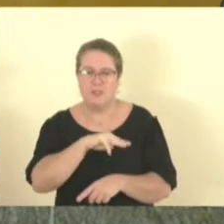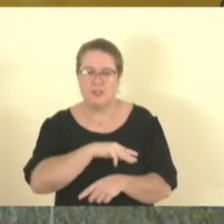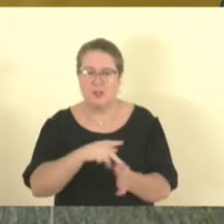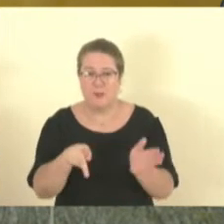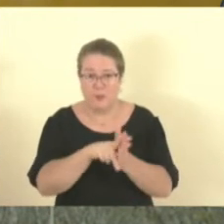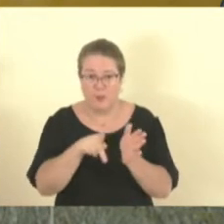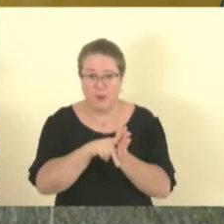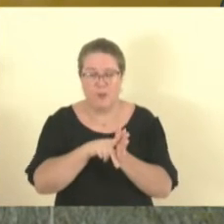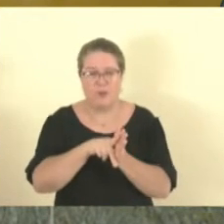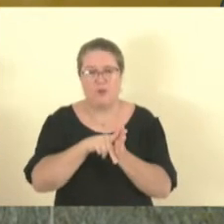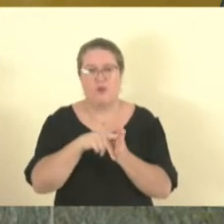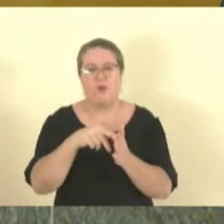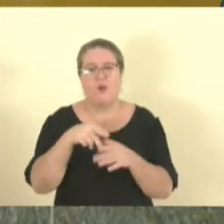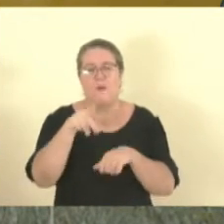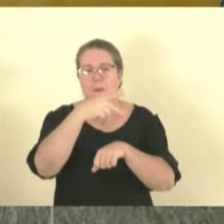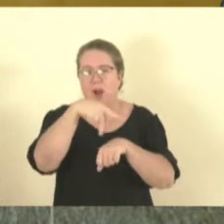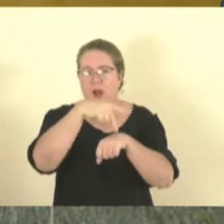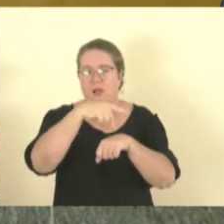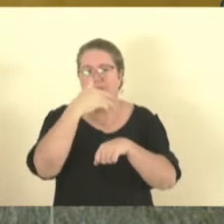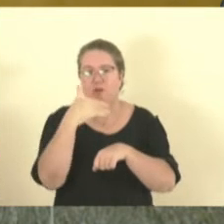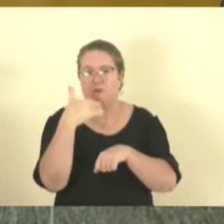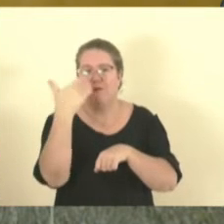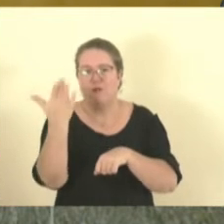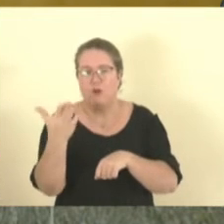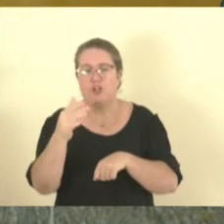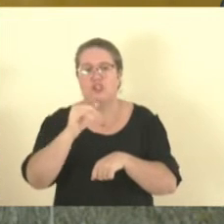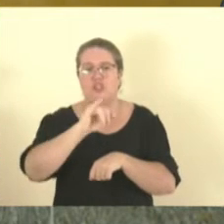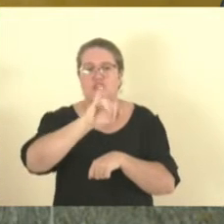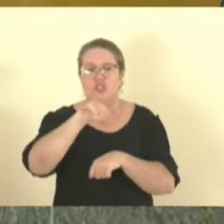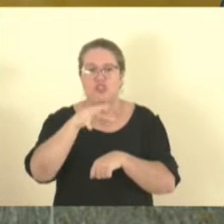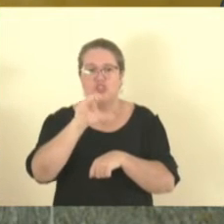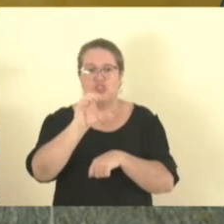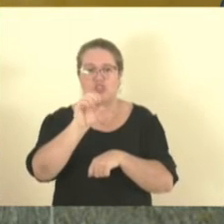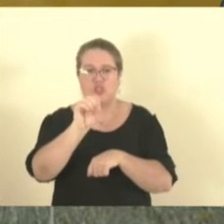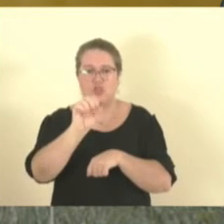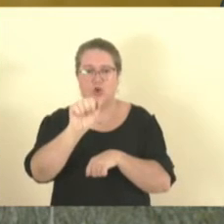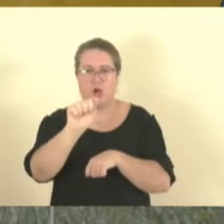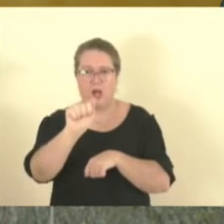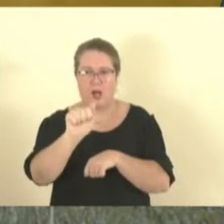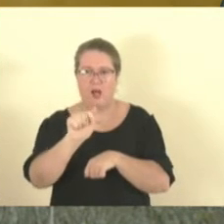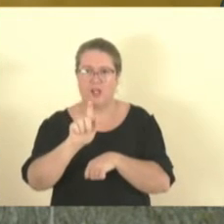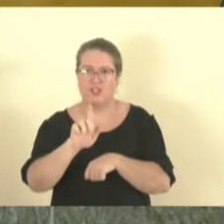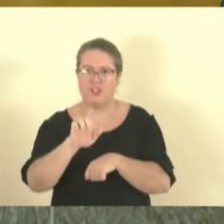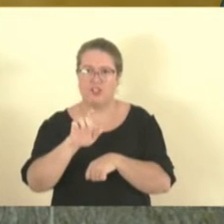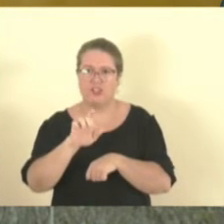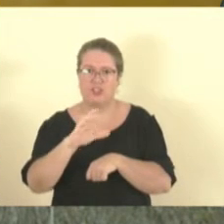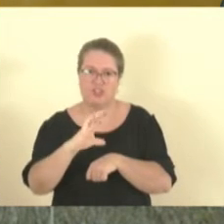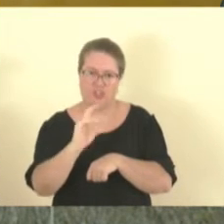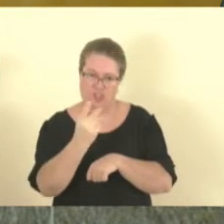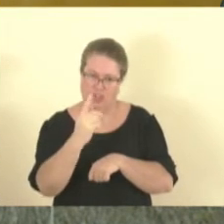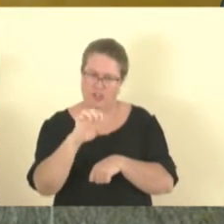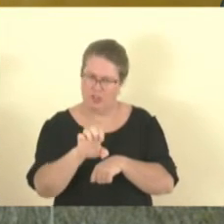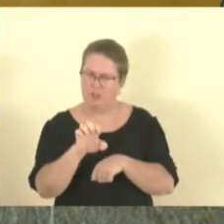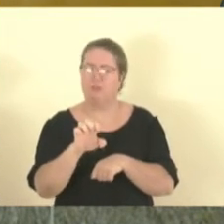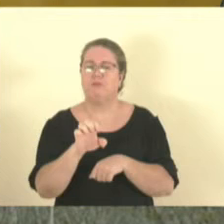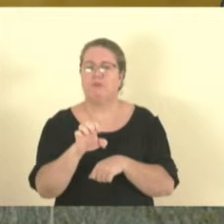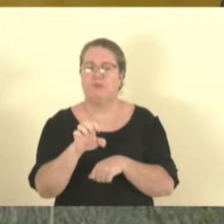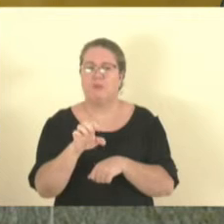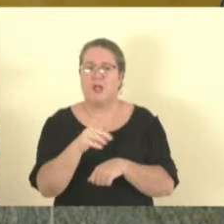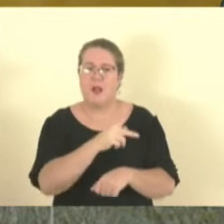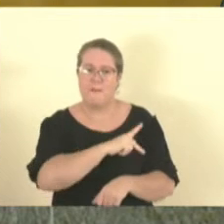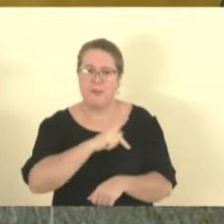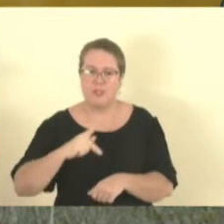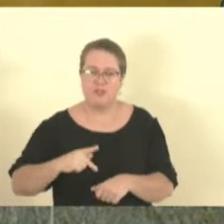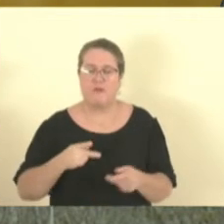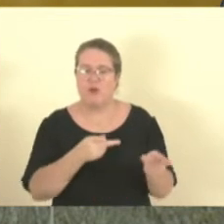Juárez. A pastora quer nos fazer aqui um convite, então eu vou suspender aqui por